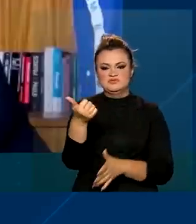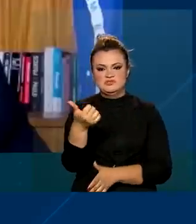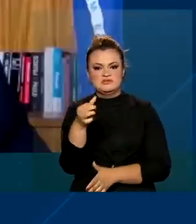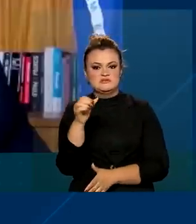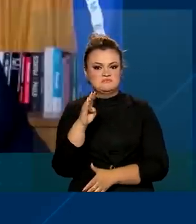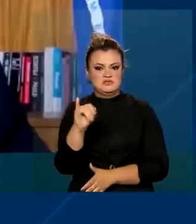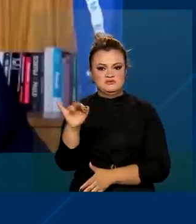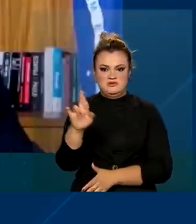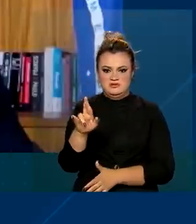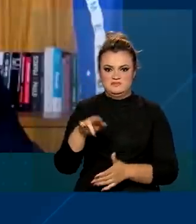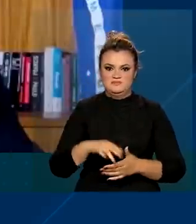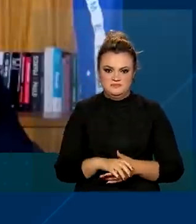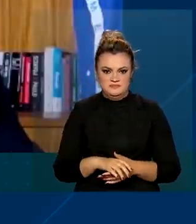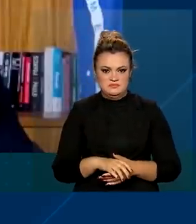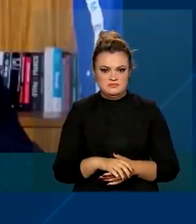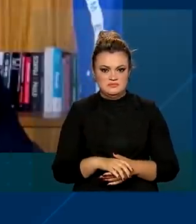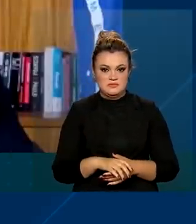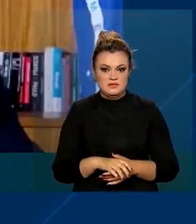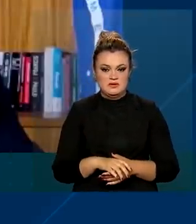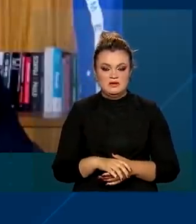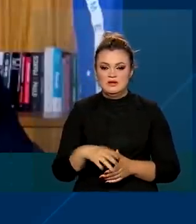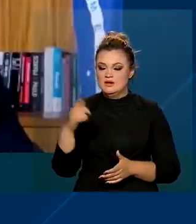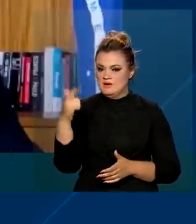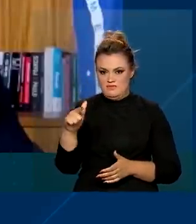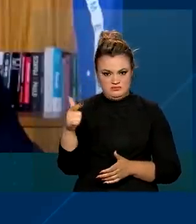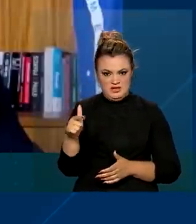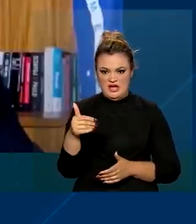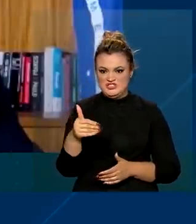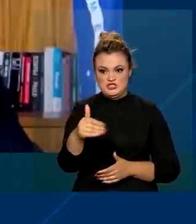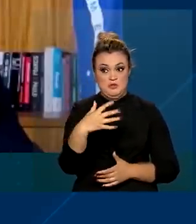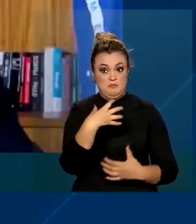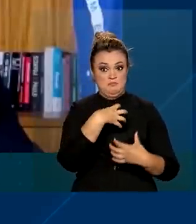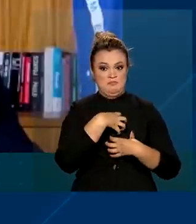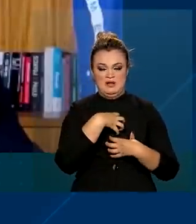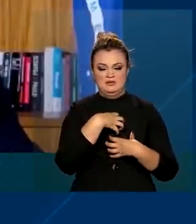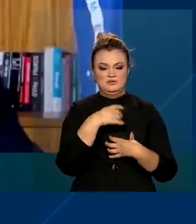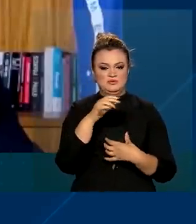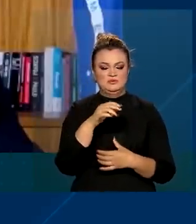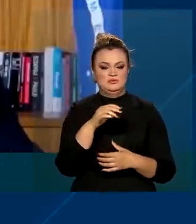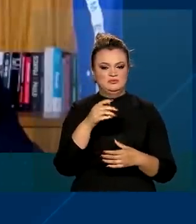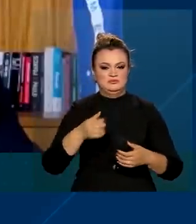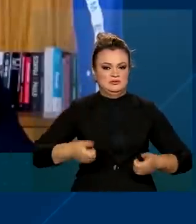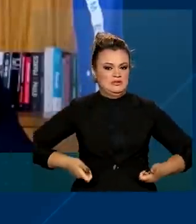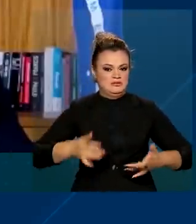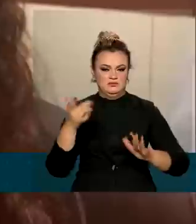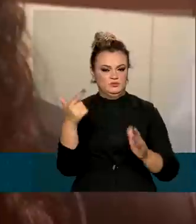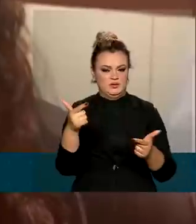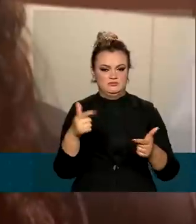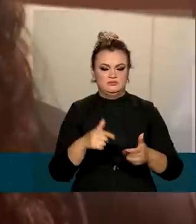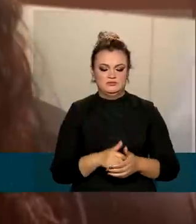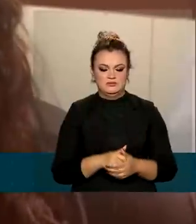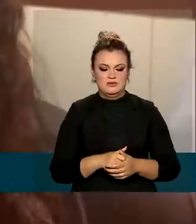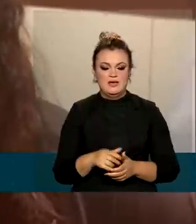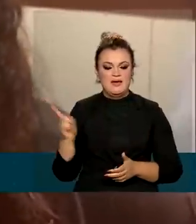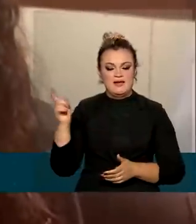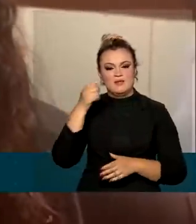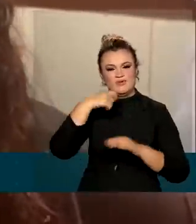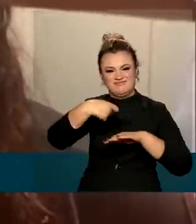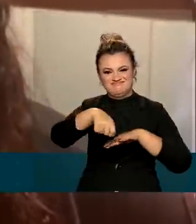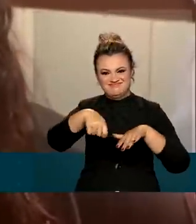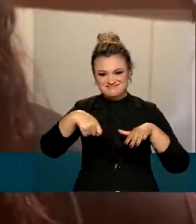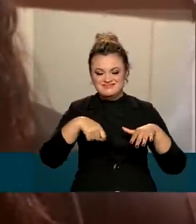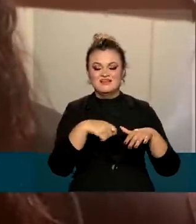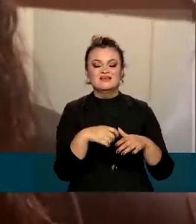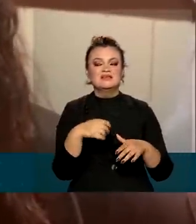bilhões de reais. Não haverá impacto fiscal líquido da PEC. A manicure Eliane já